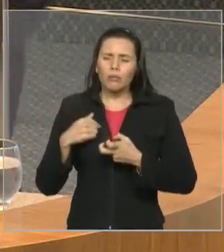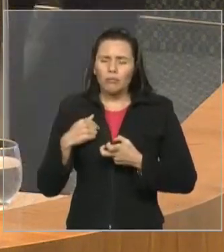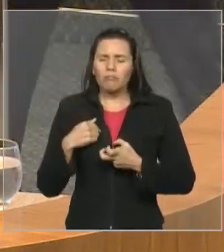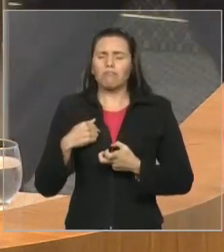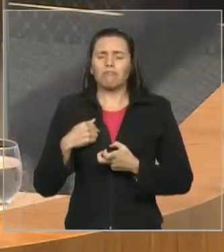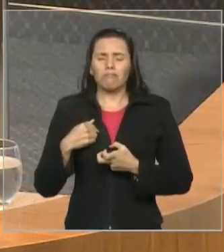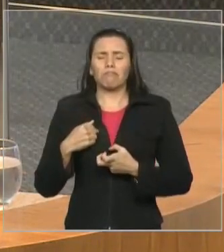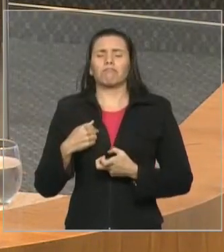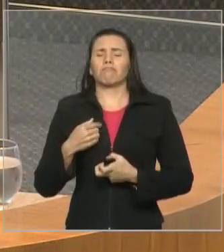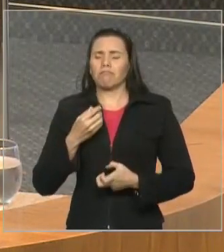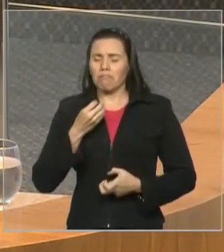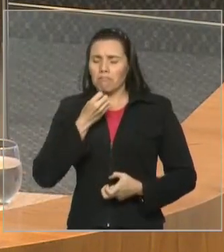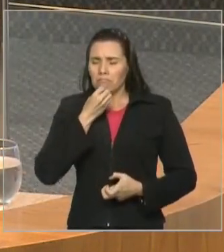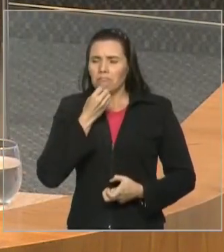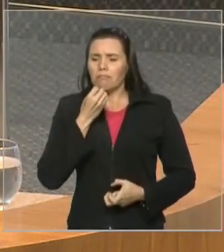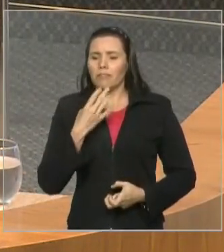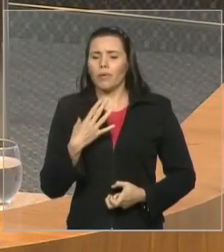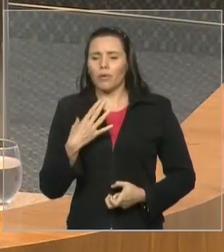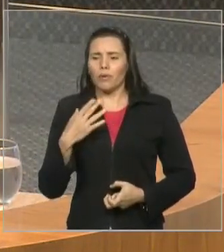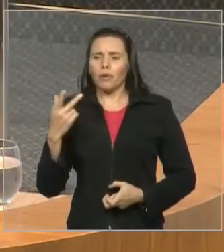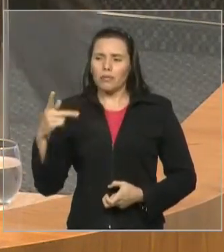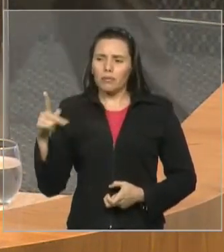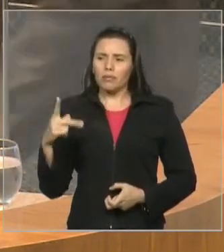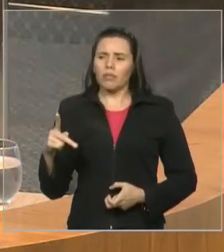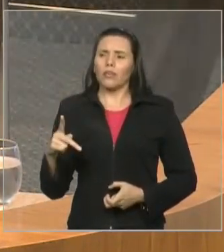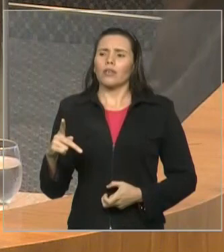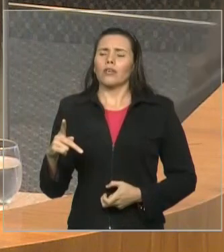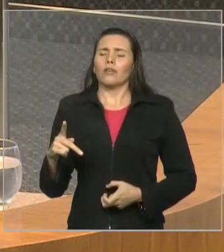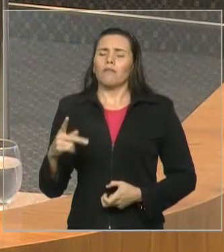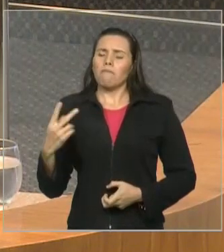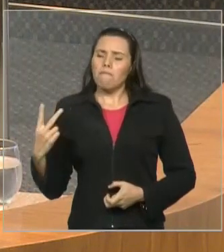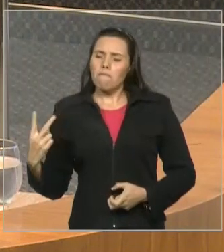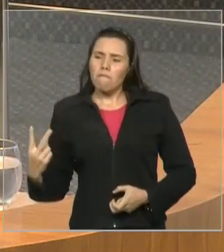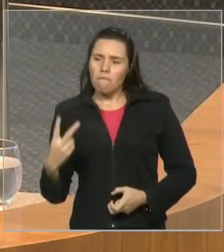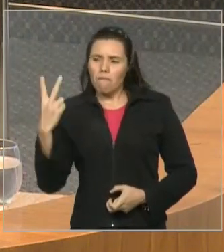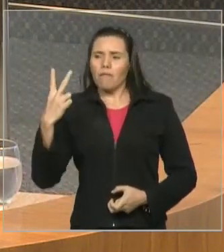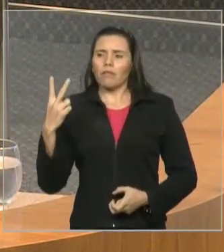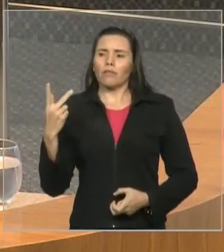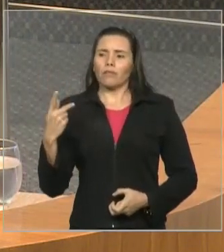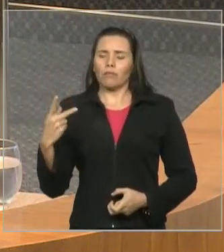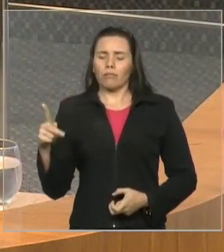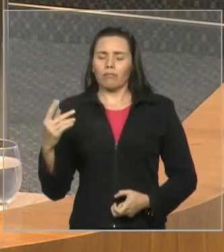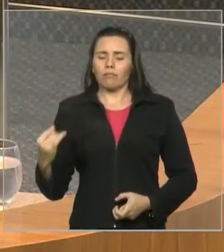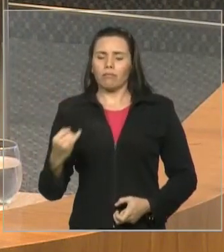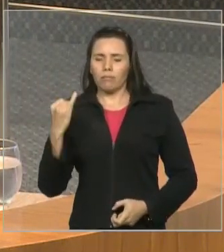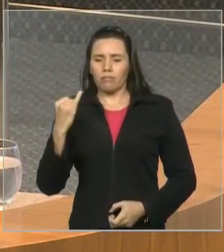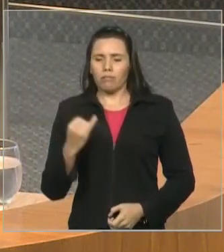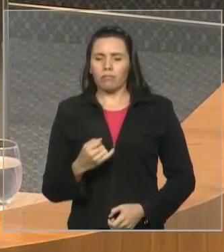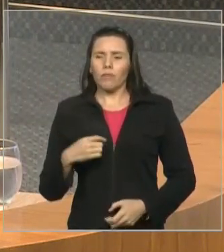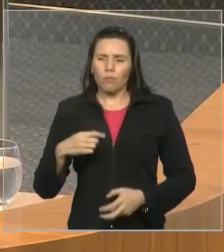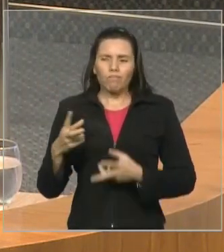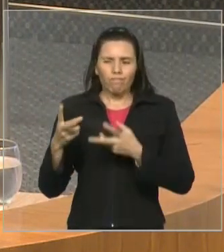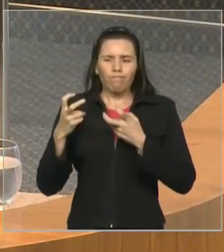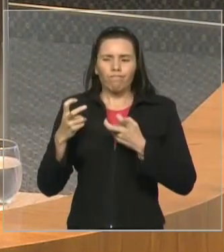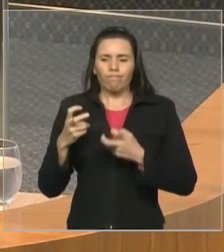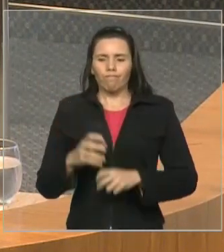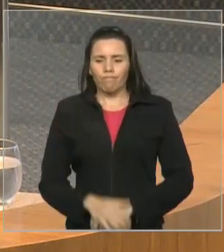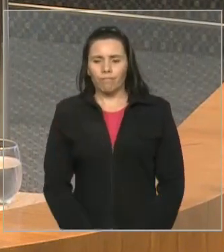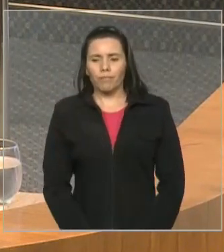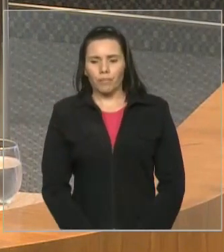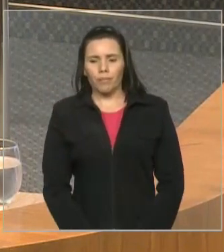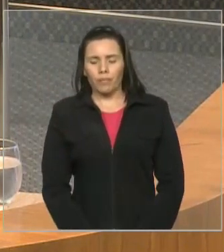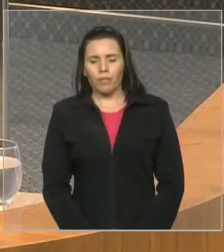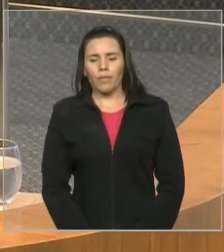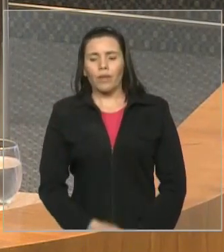Vossa Excelência, essas características, esses valores. Deputado Duarte Júnior, por favor. Deputado Marcelo Tavares, quero